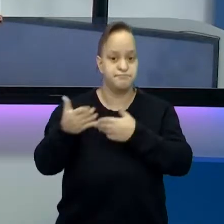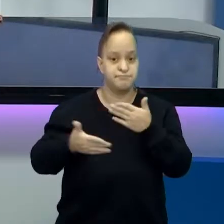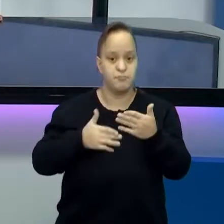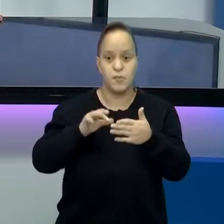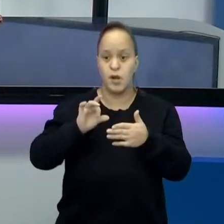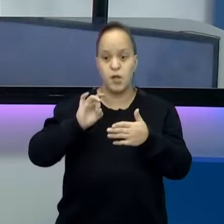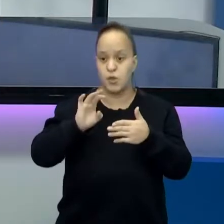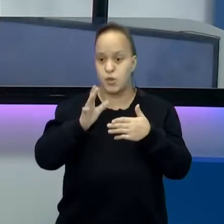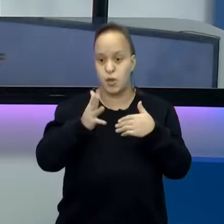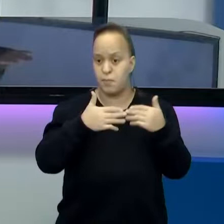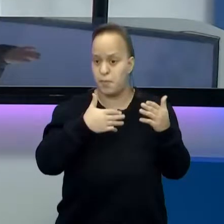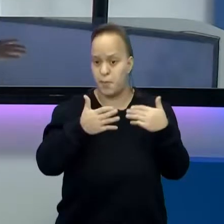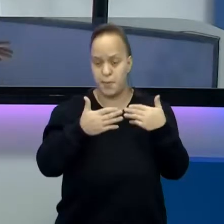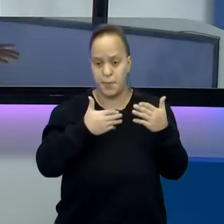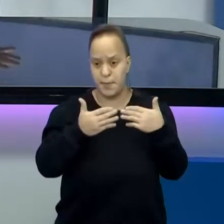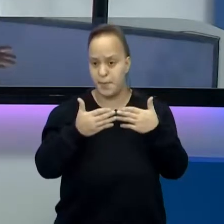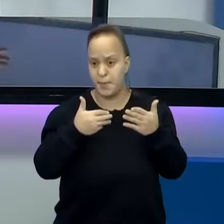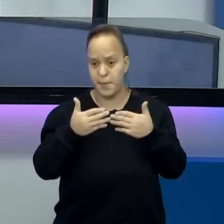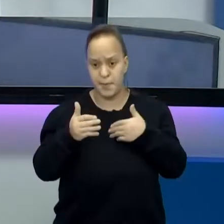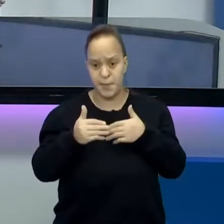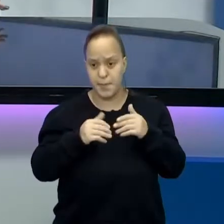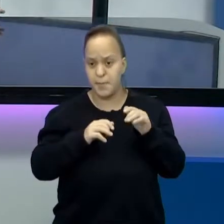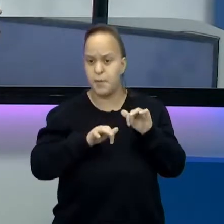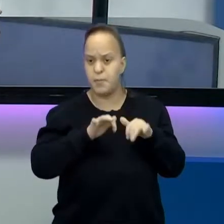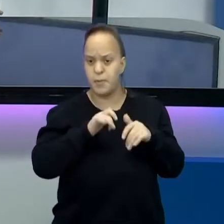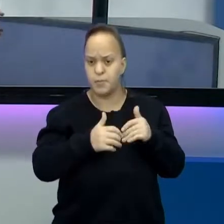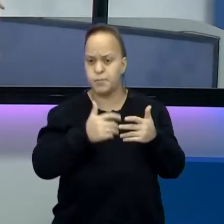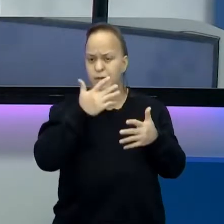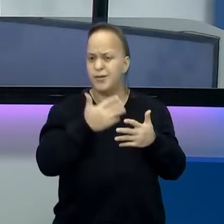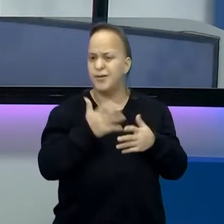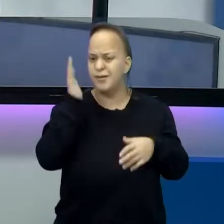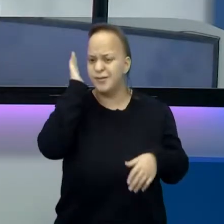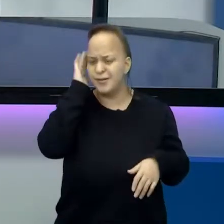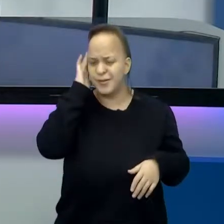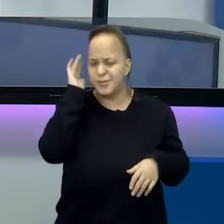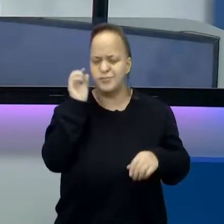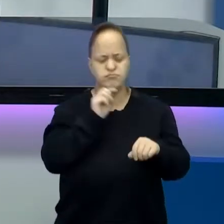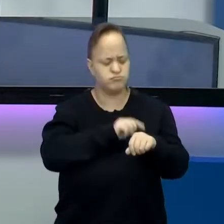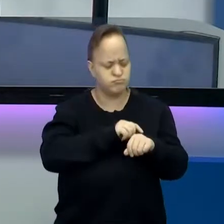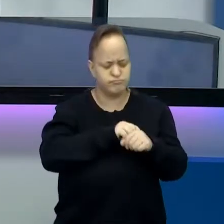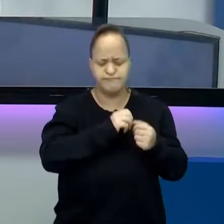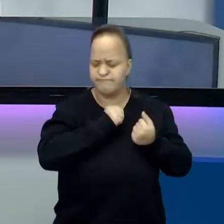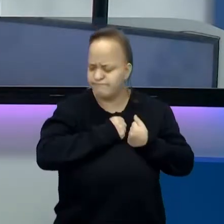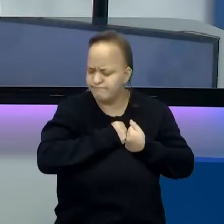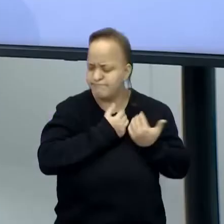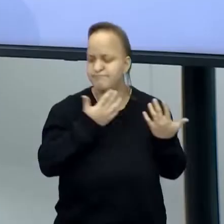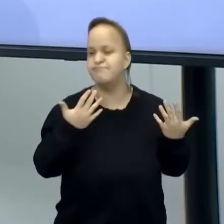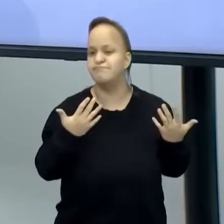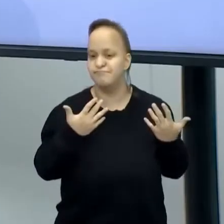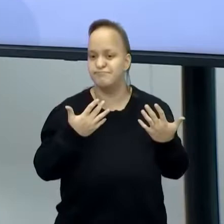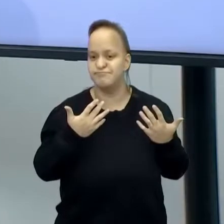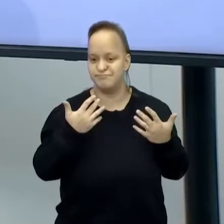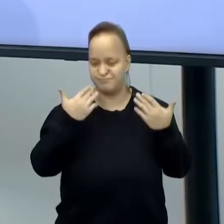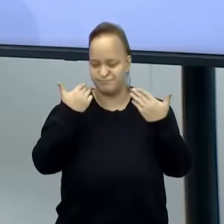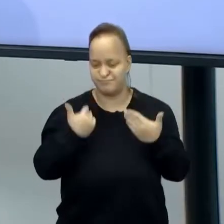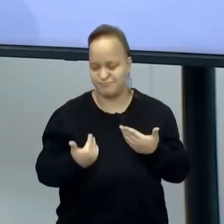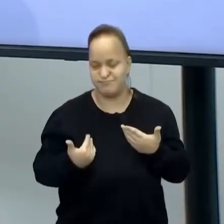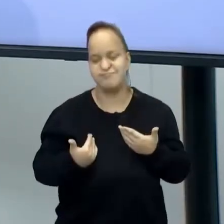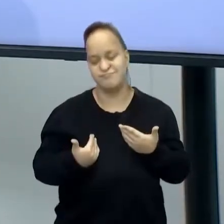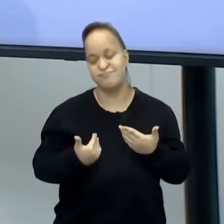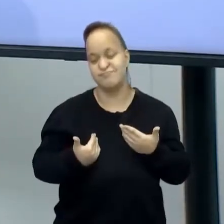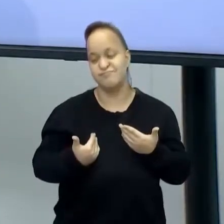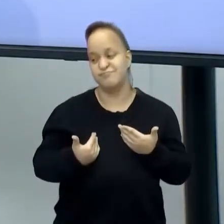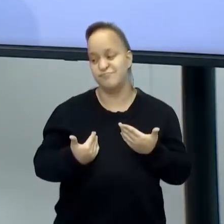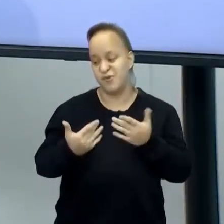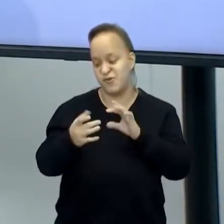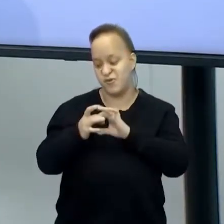vocês. Se vocês quiserem falar qualquer coisa, abrir o coração, sabe? Aquele momento, eu quero falar. É isso. Estarei aqui